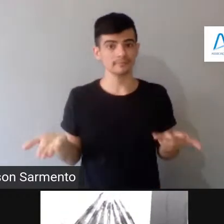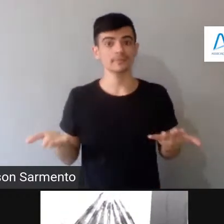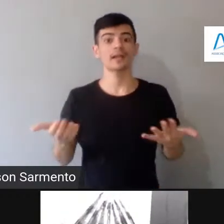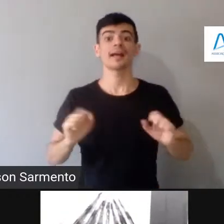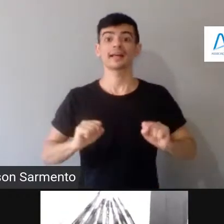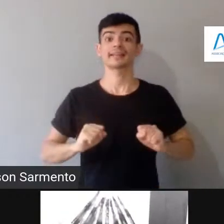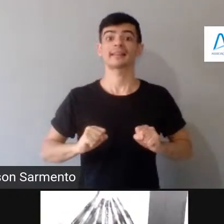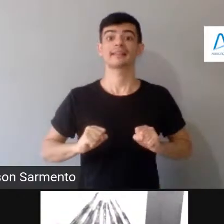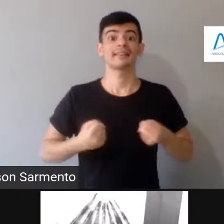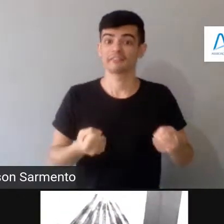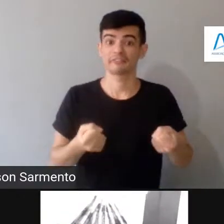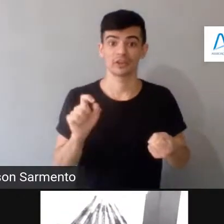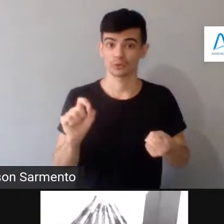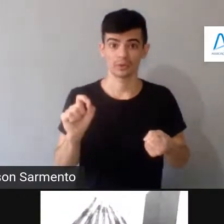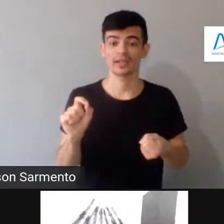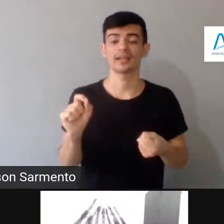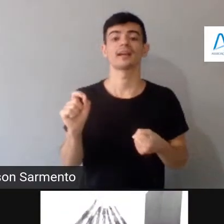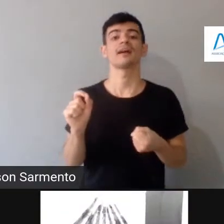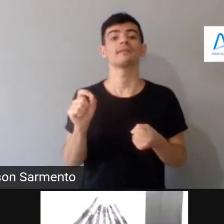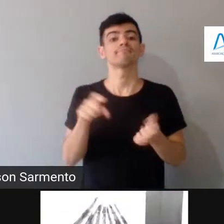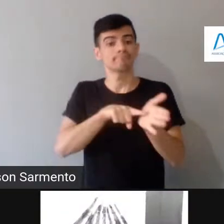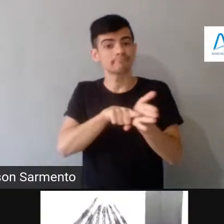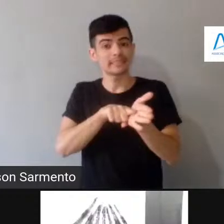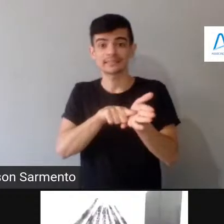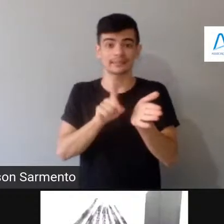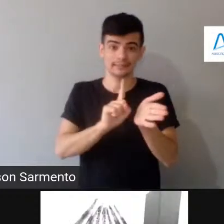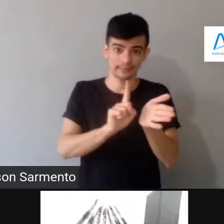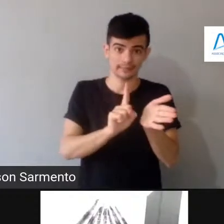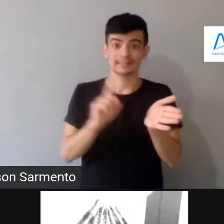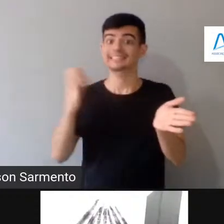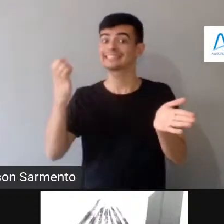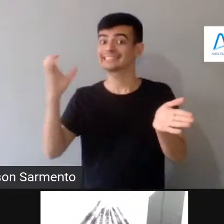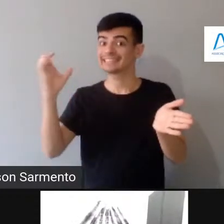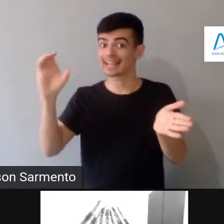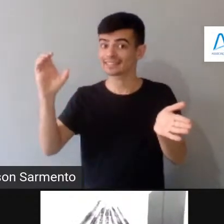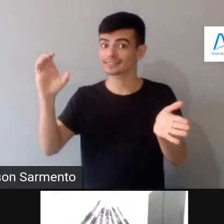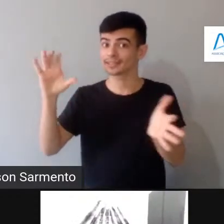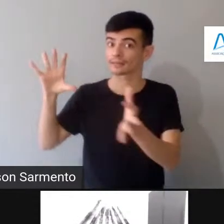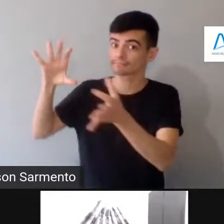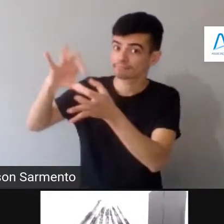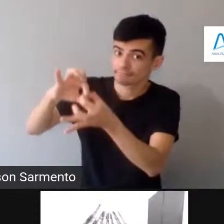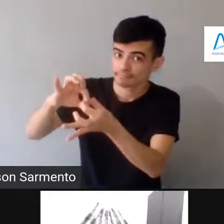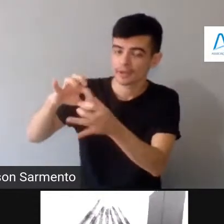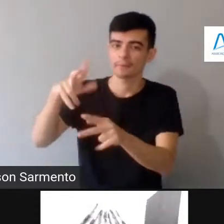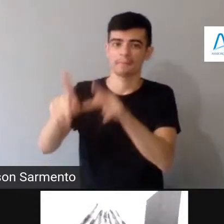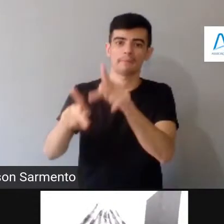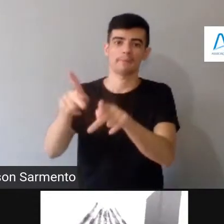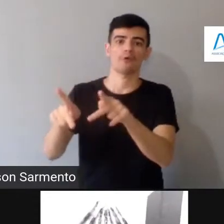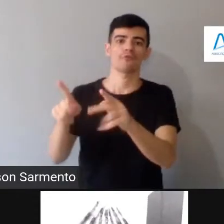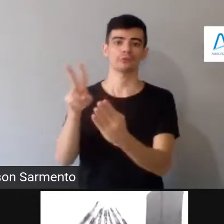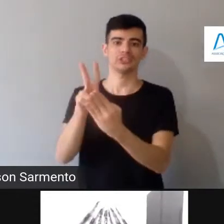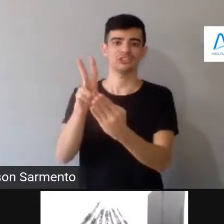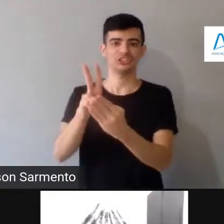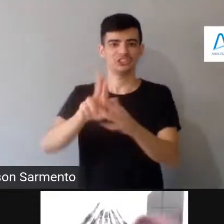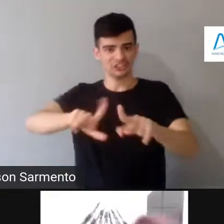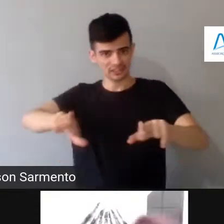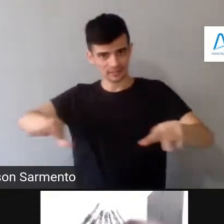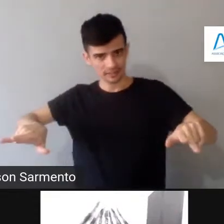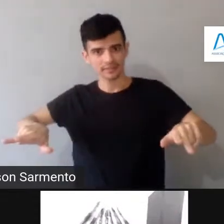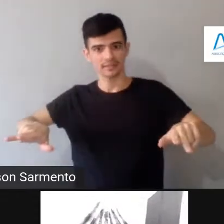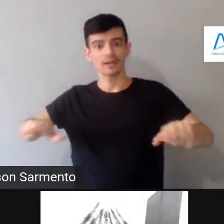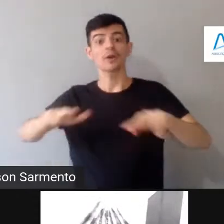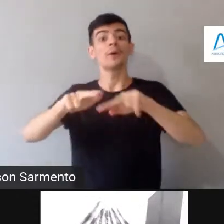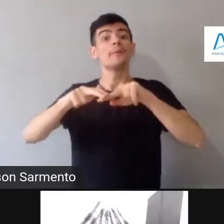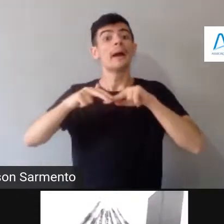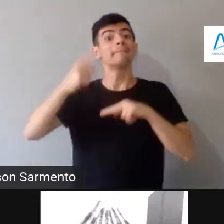ciência com povos indígenas, para trazer essa perspectiva de pensar por uma outra ontologia. Porque,